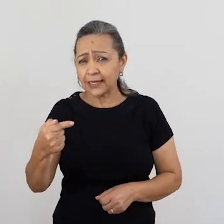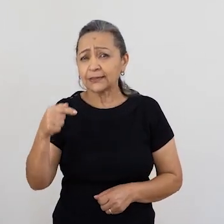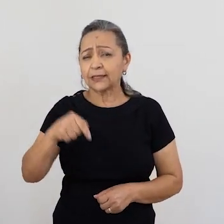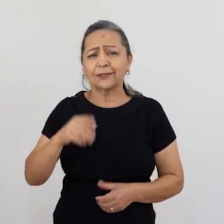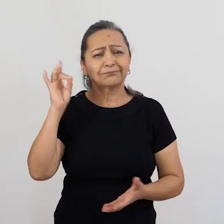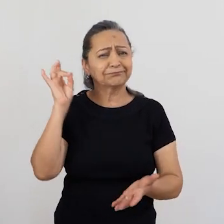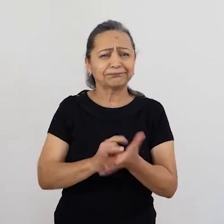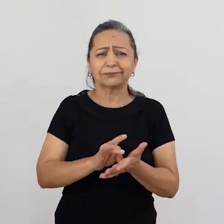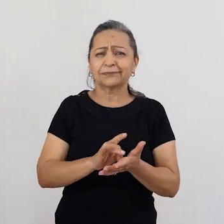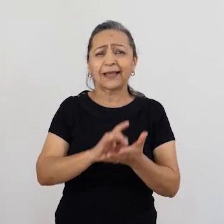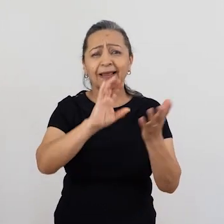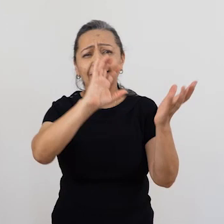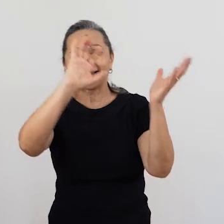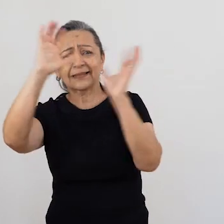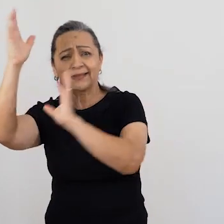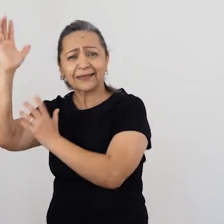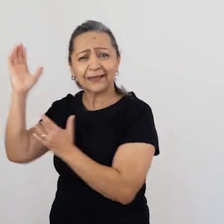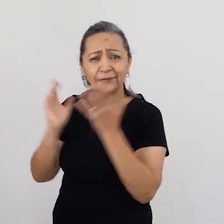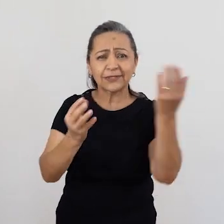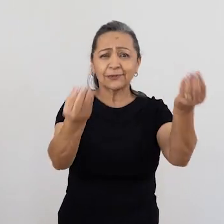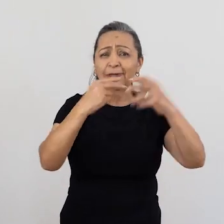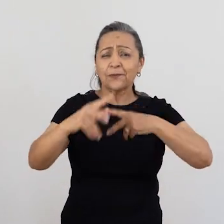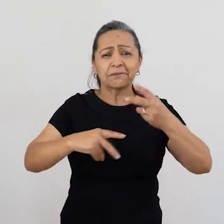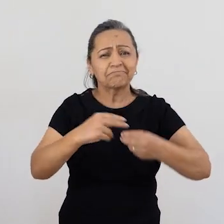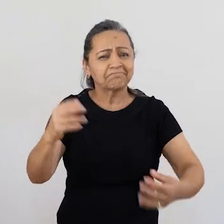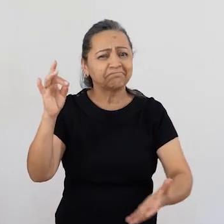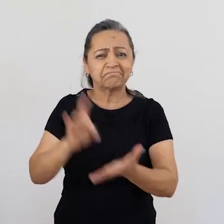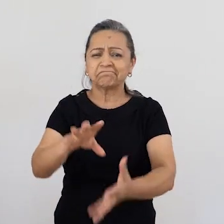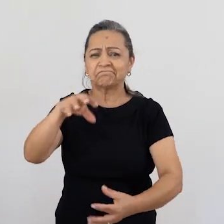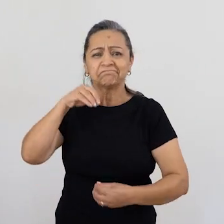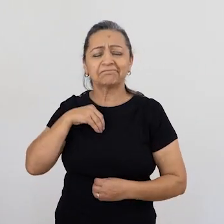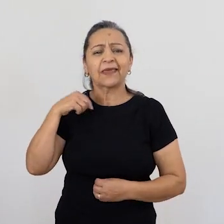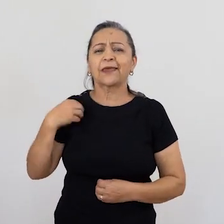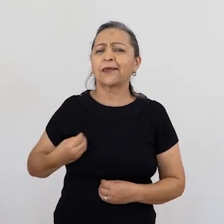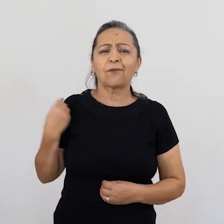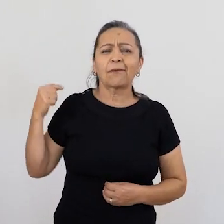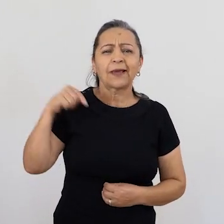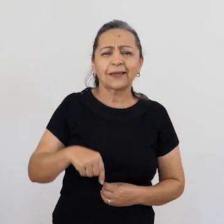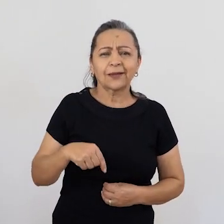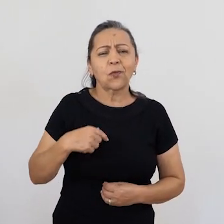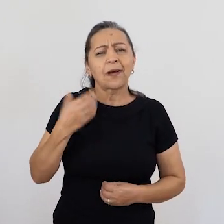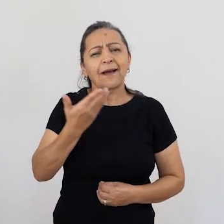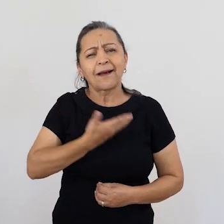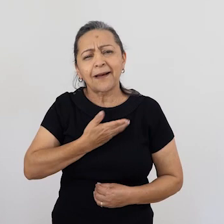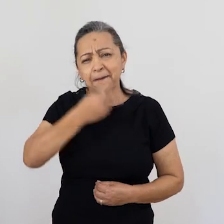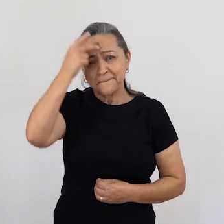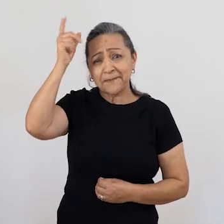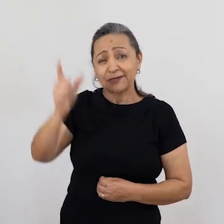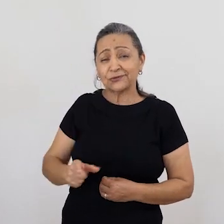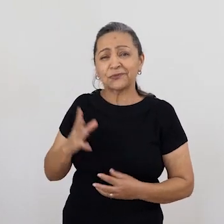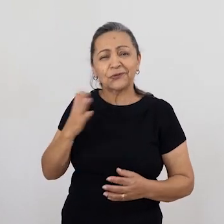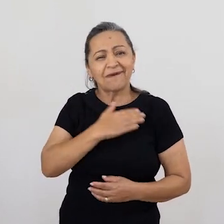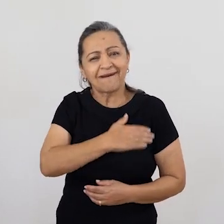natureza, da espiritualidade. E eu estou aqui com uma querida pessoa e importante